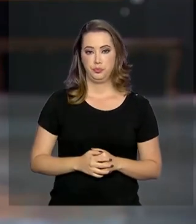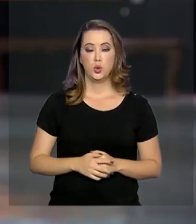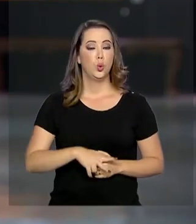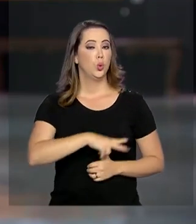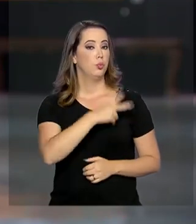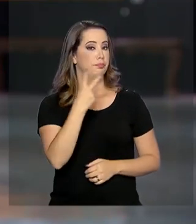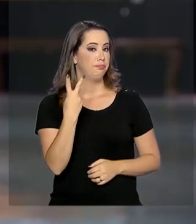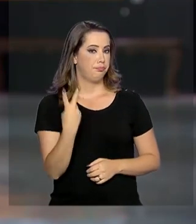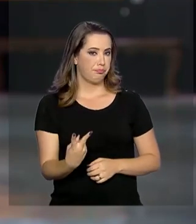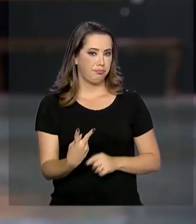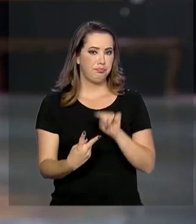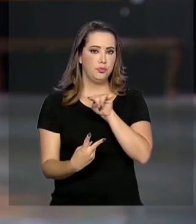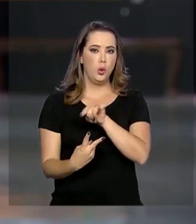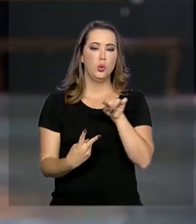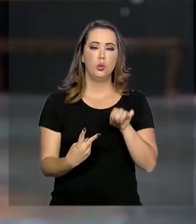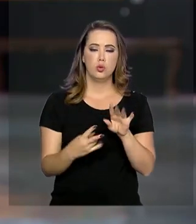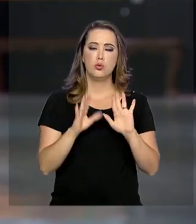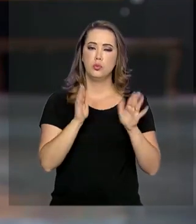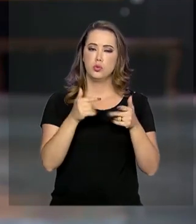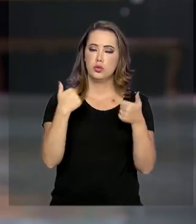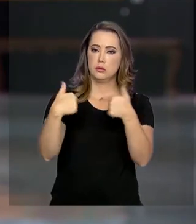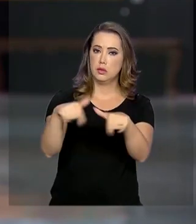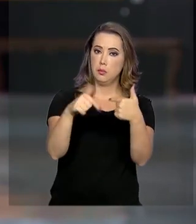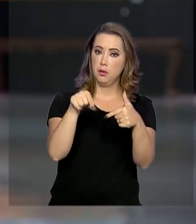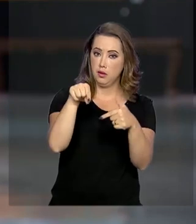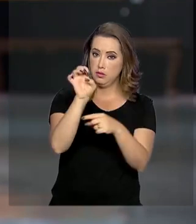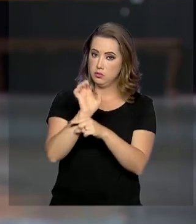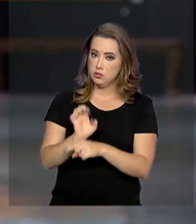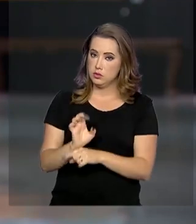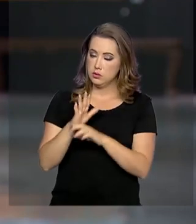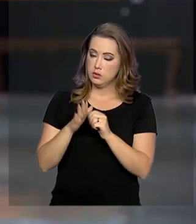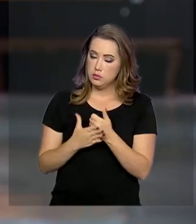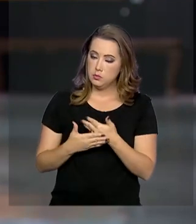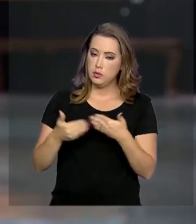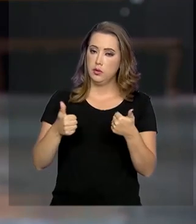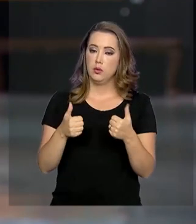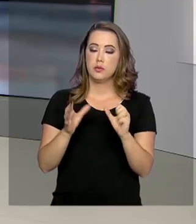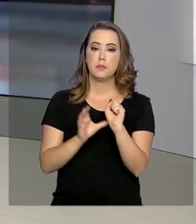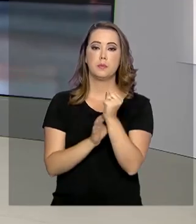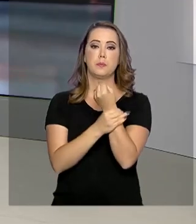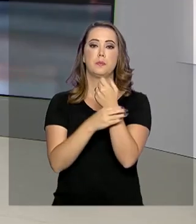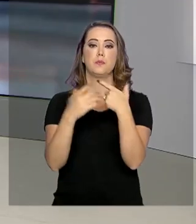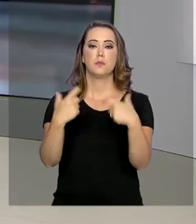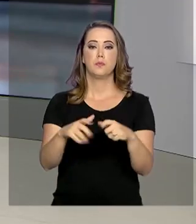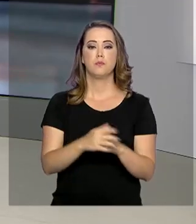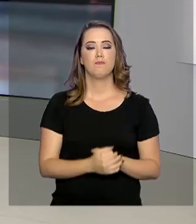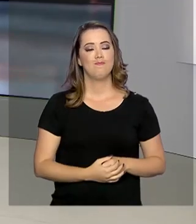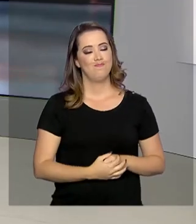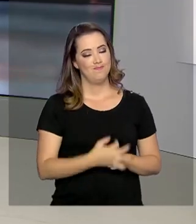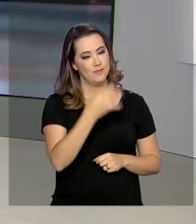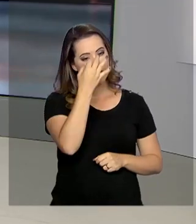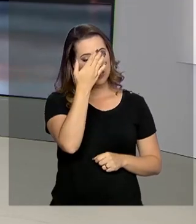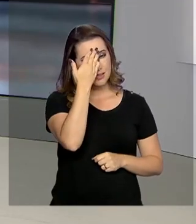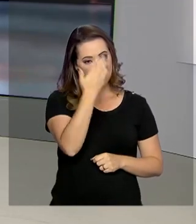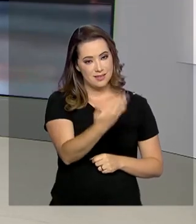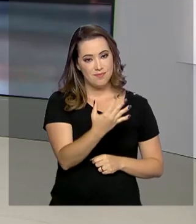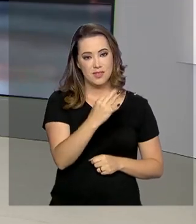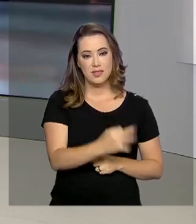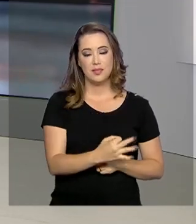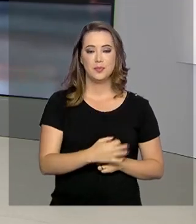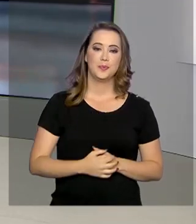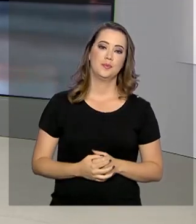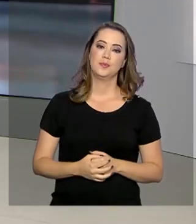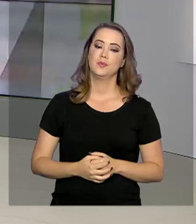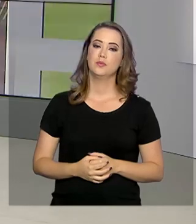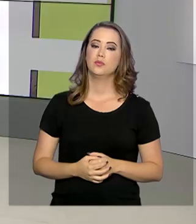Segurança já estão no Estado e reforçam a segurança do local. Roberto. Tá certo Dani, obrigado pelas informações. Boa noite pra